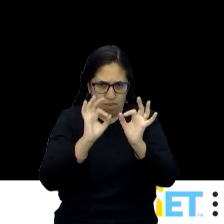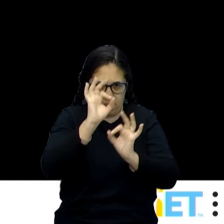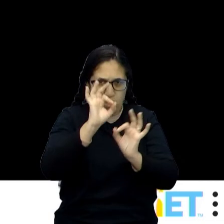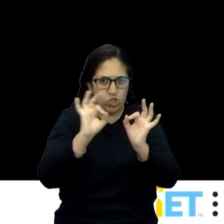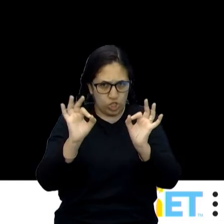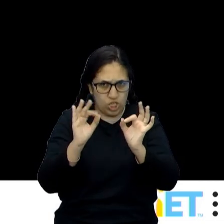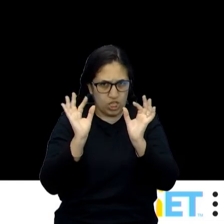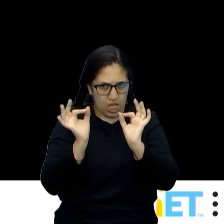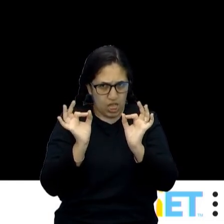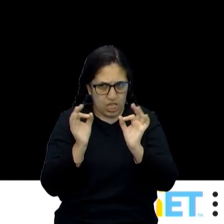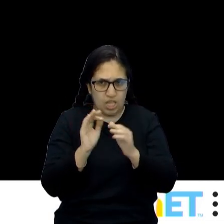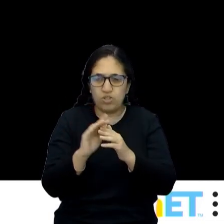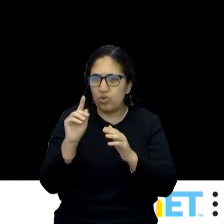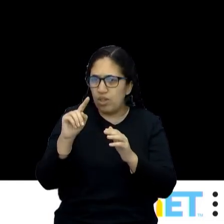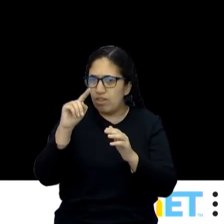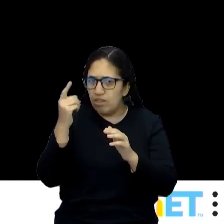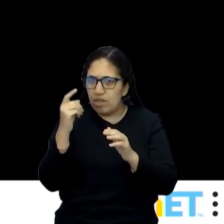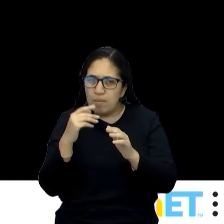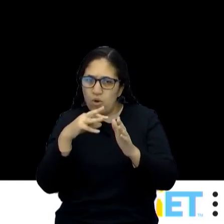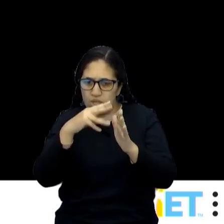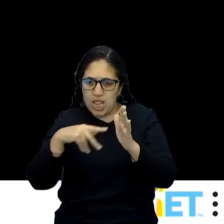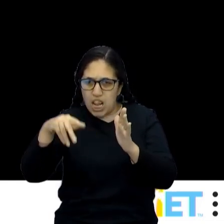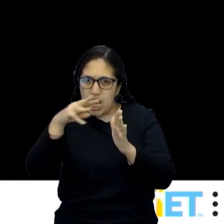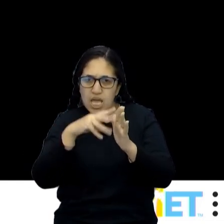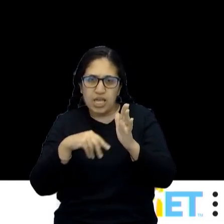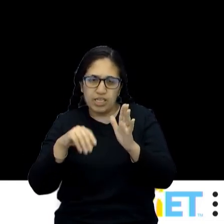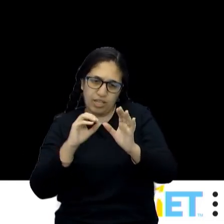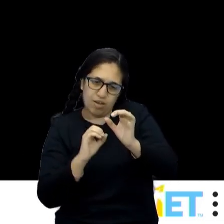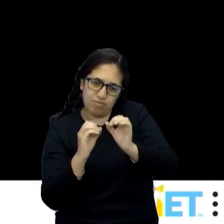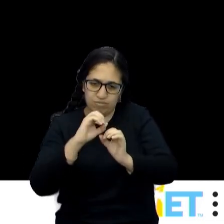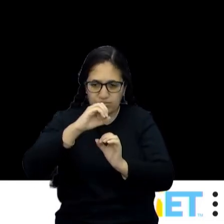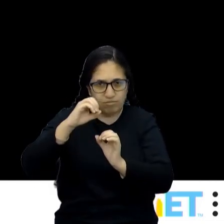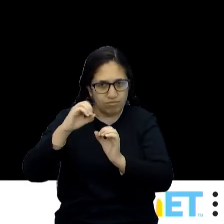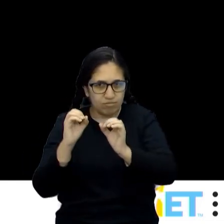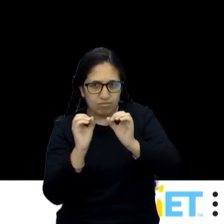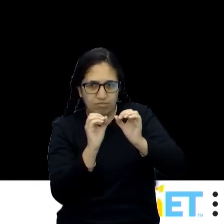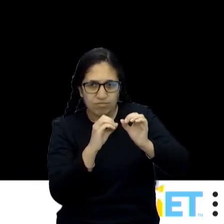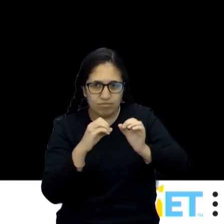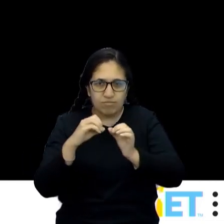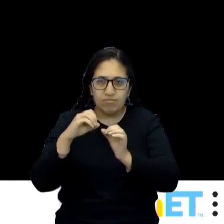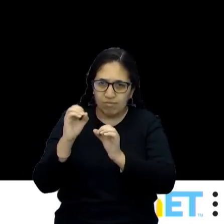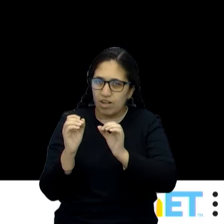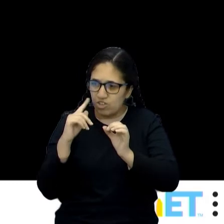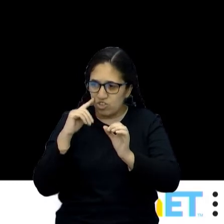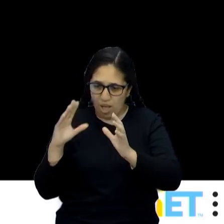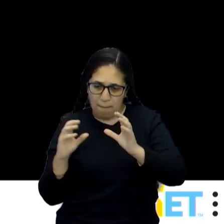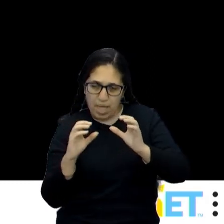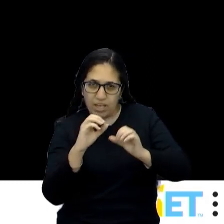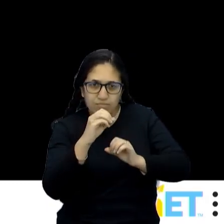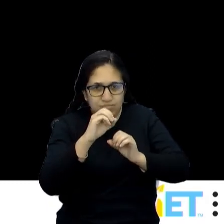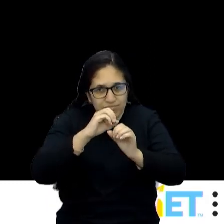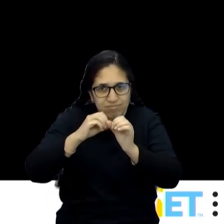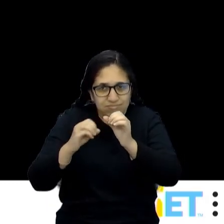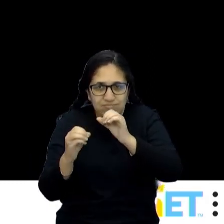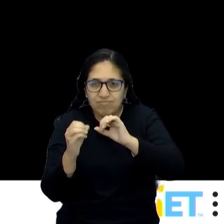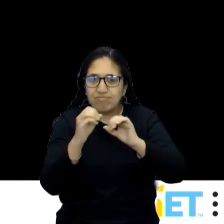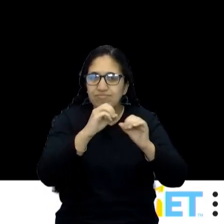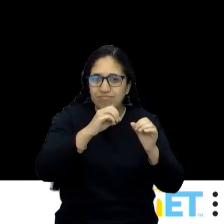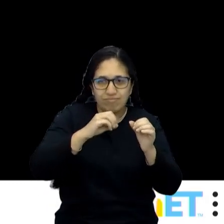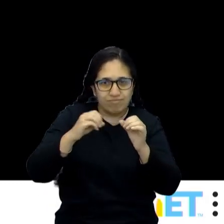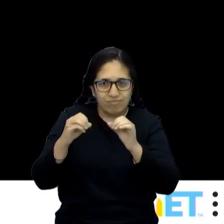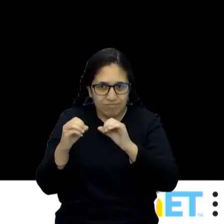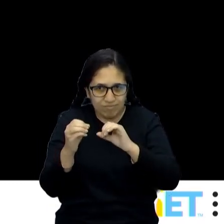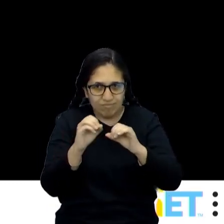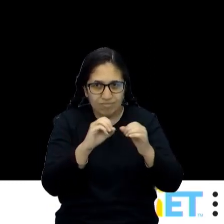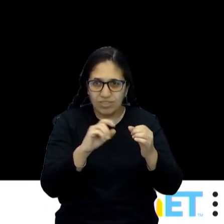mais. Quando a gente coloca na fase líquida, ela movimenta um pouco mais. Você consegue pegar, mas tem fluidez, né? Você não tem muito